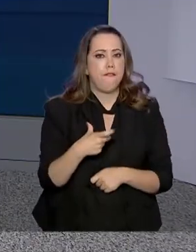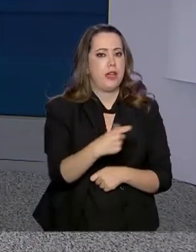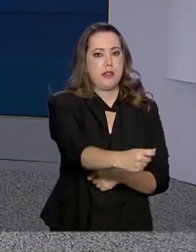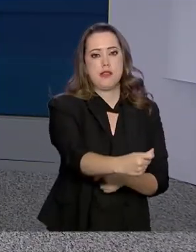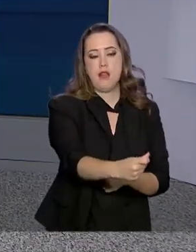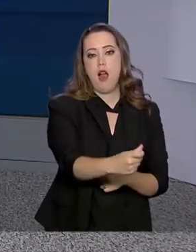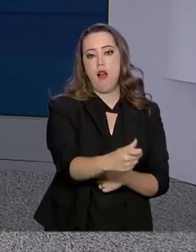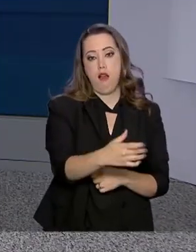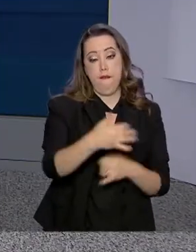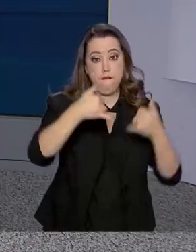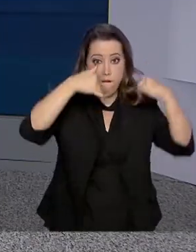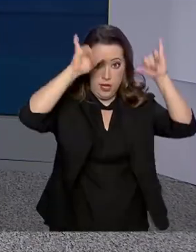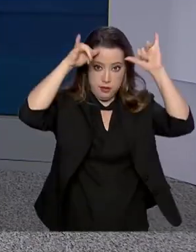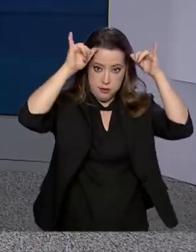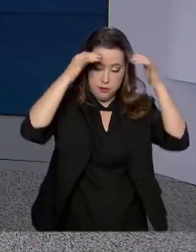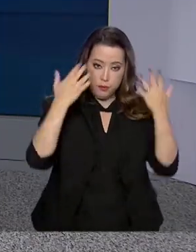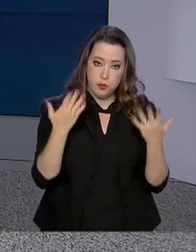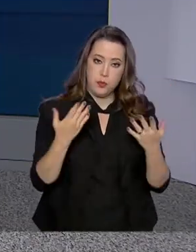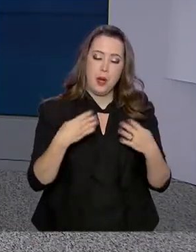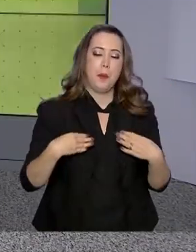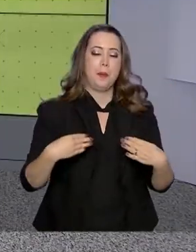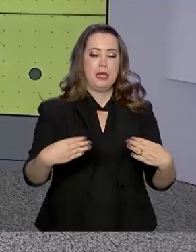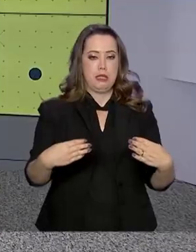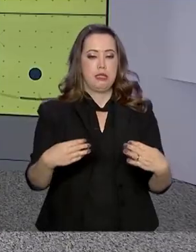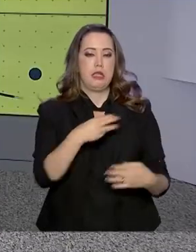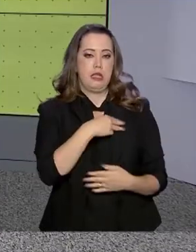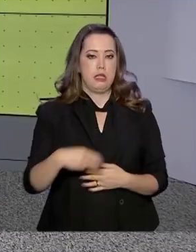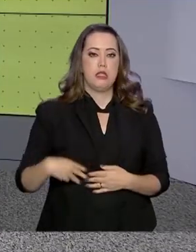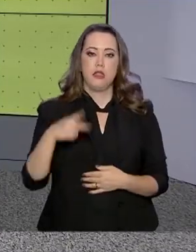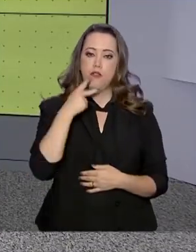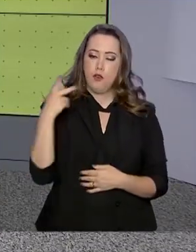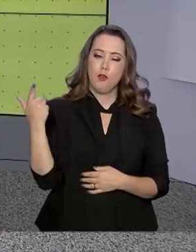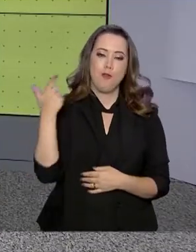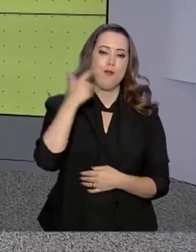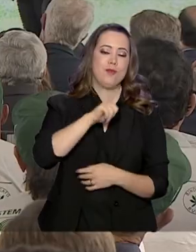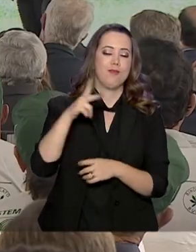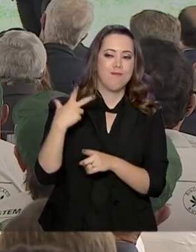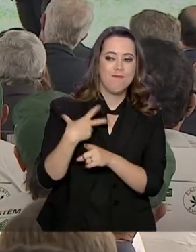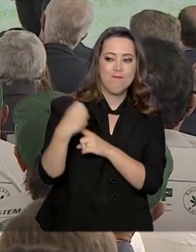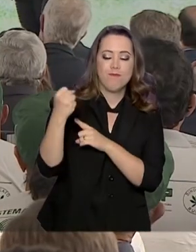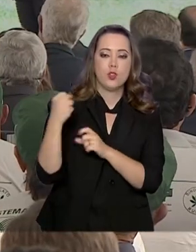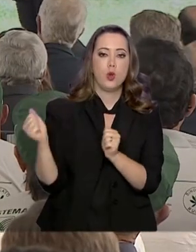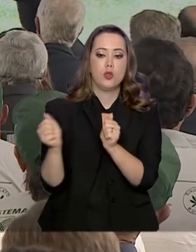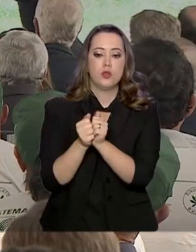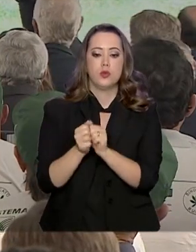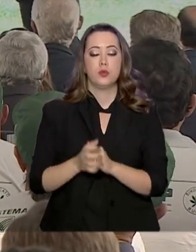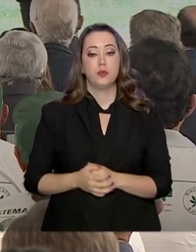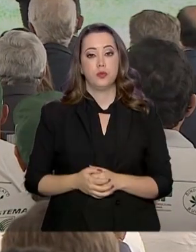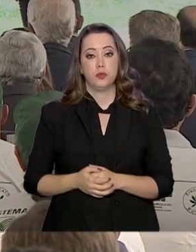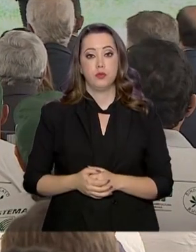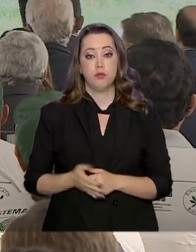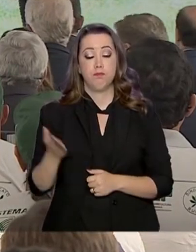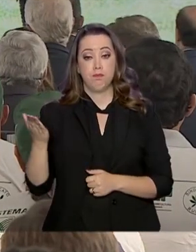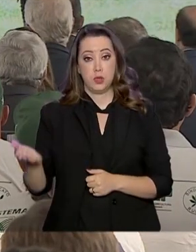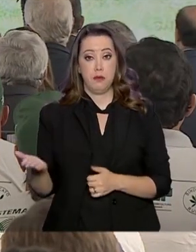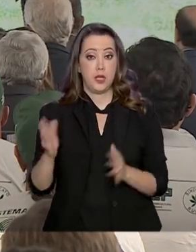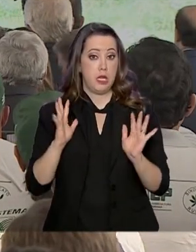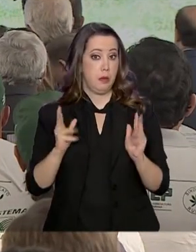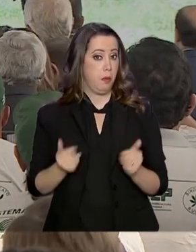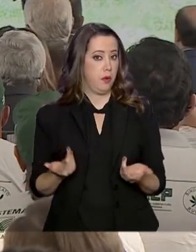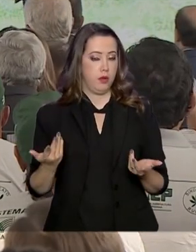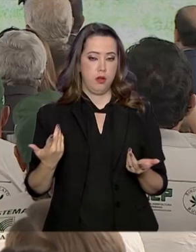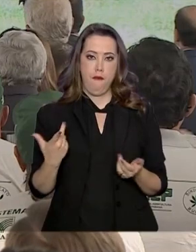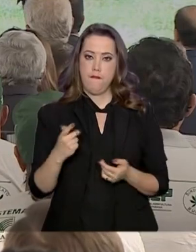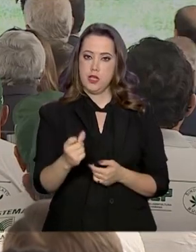Agricultura, Tereza Cristina, disse que a conquista é fruto de um trabalho conjunto. Nesse caso de sanidade, não existe